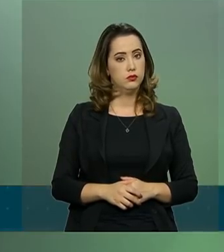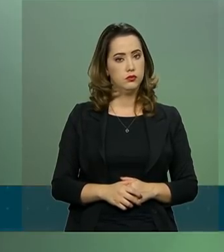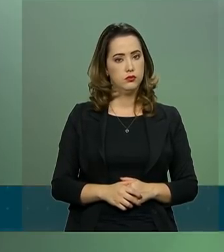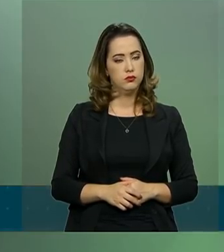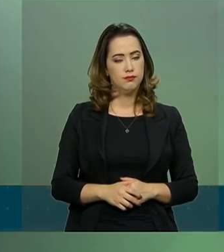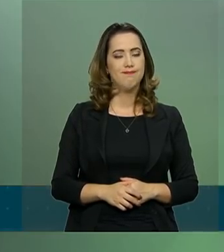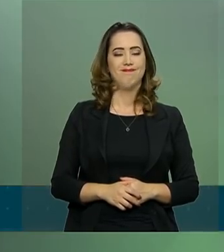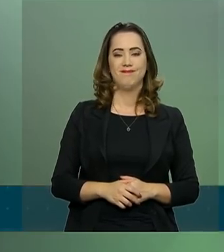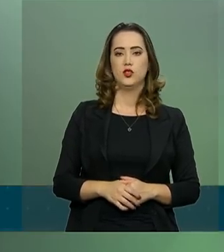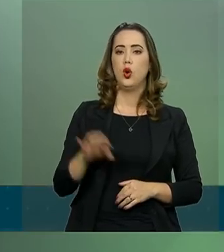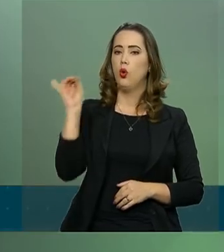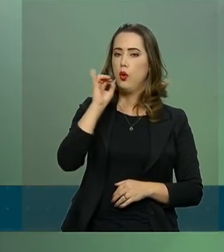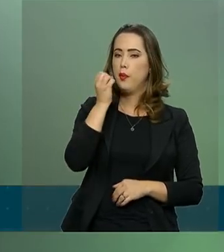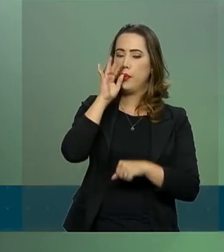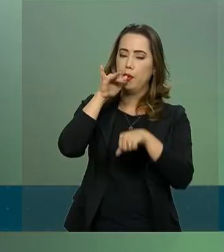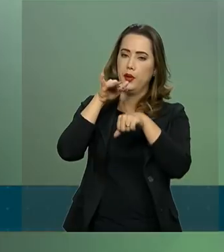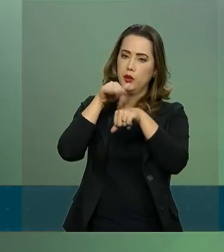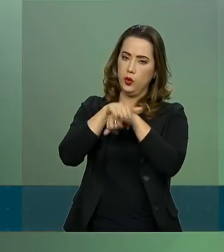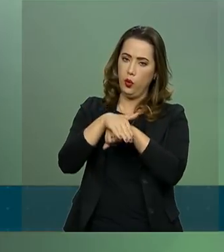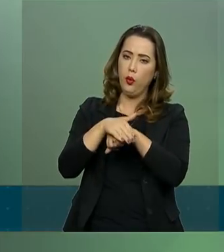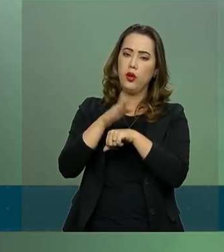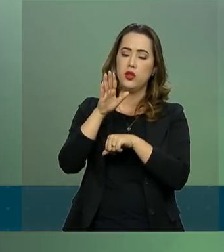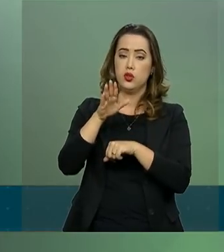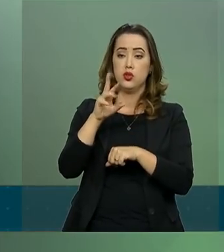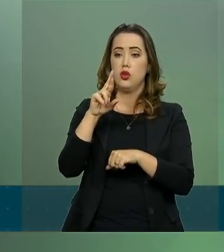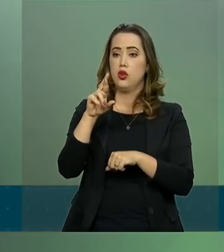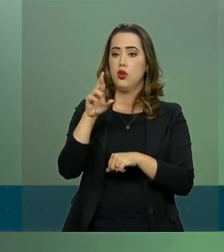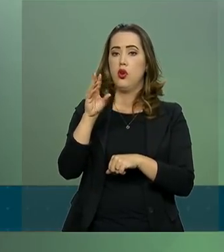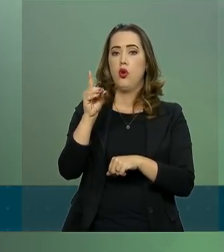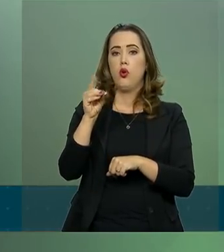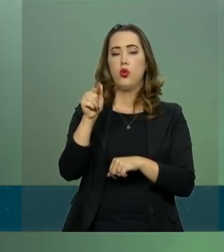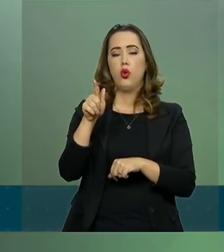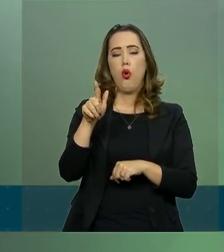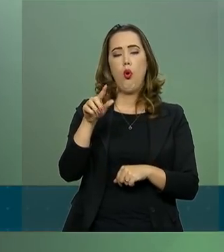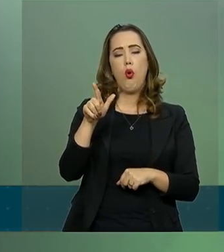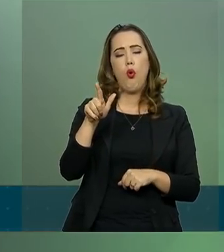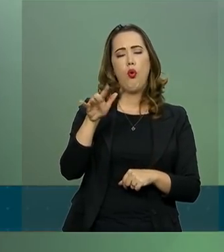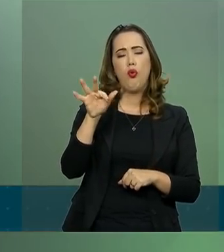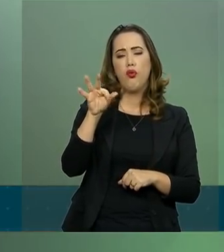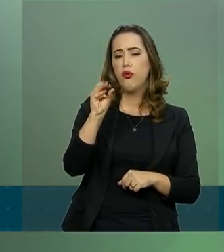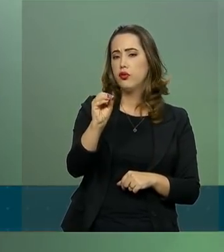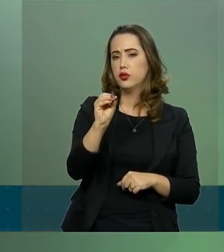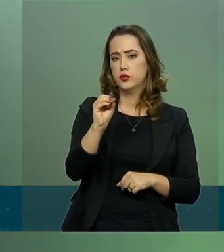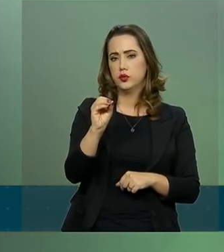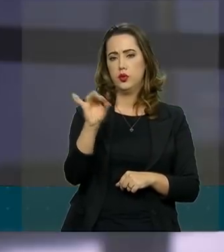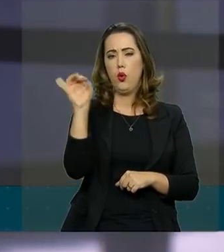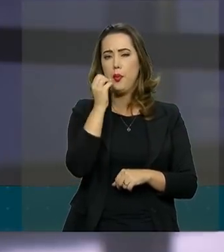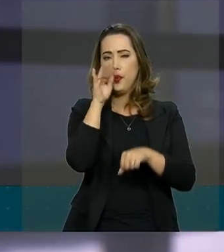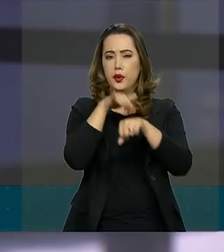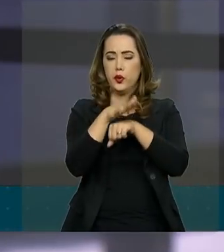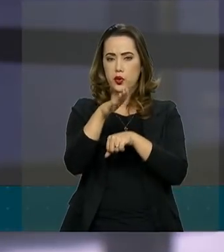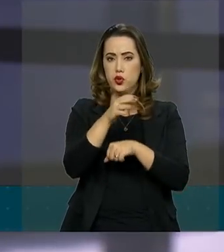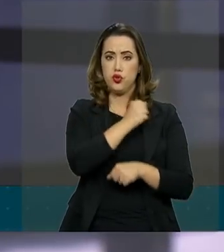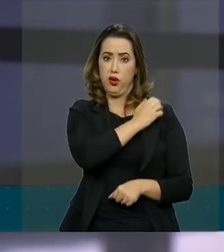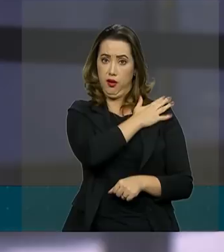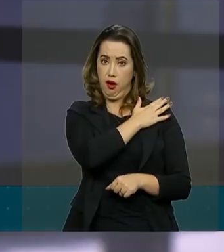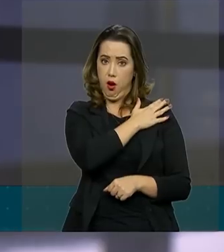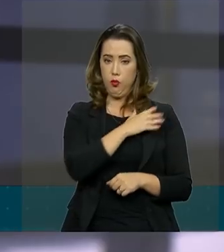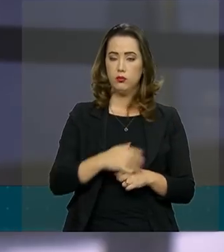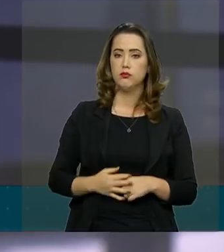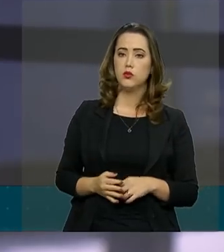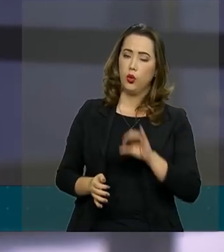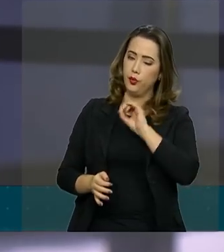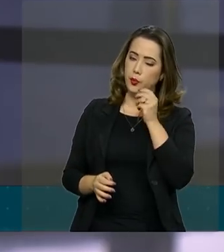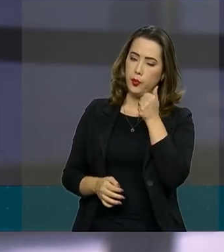Boa noite, general. Rodolfo Costa, do Correio Brasiliense. General, por gentileza, são duas perguntas. O presidente hoje, mais